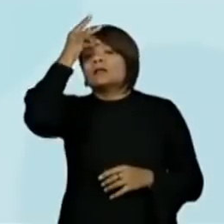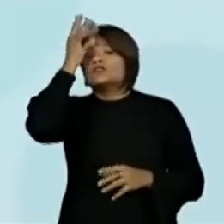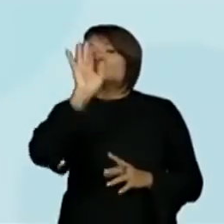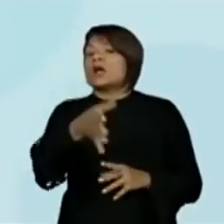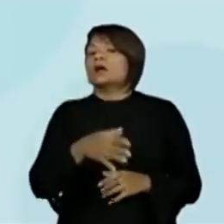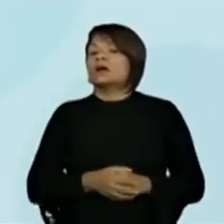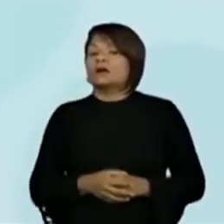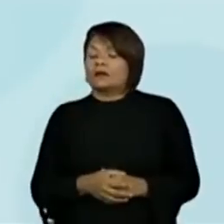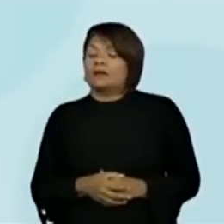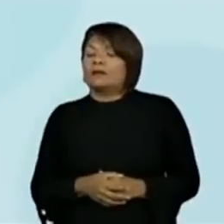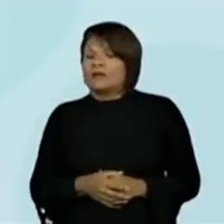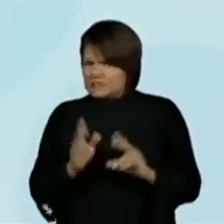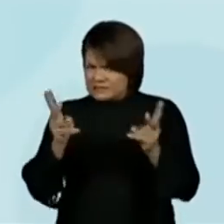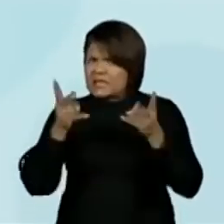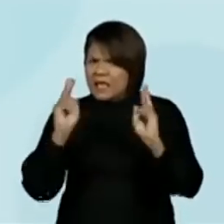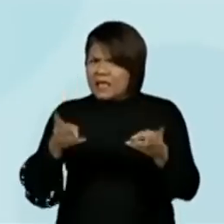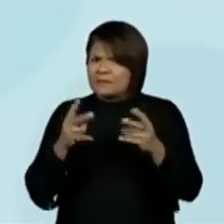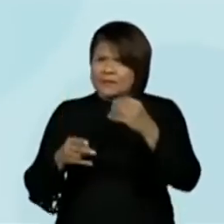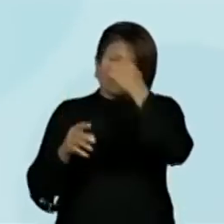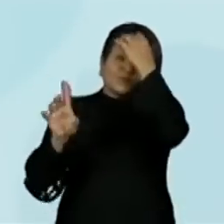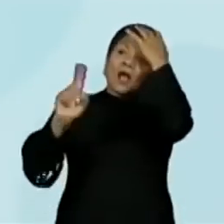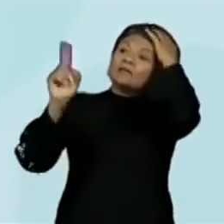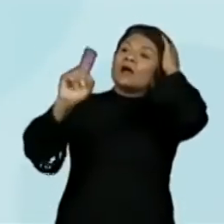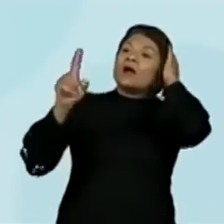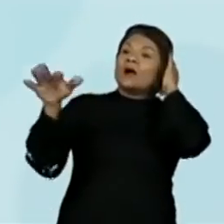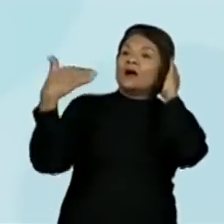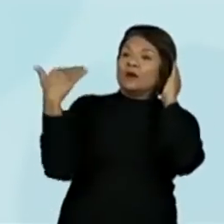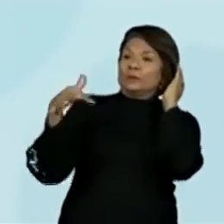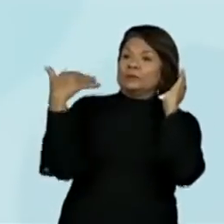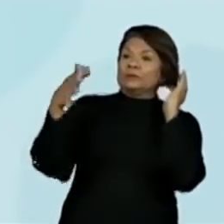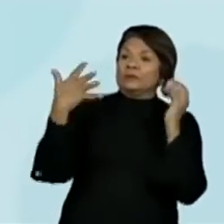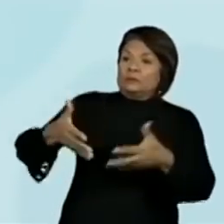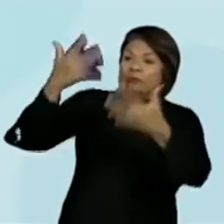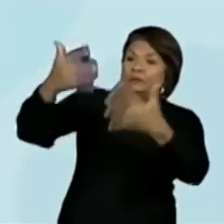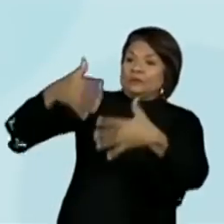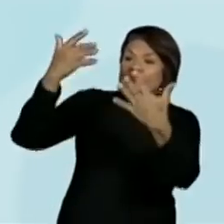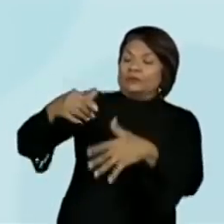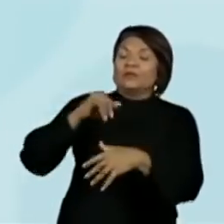minha leitura. Sempre não, ó, o não está vencendo ali.